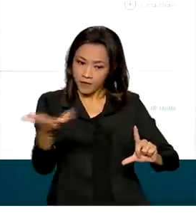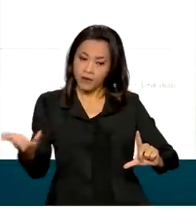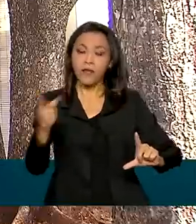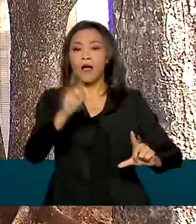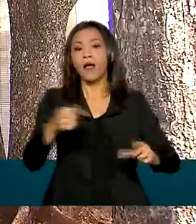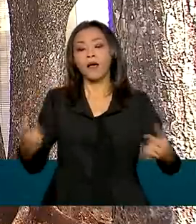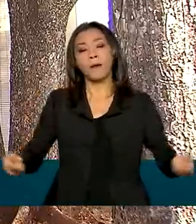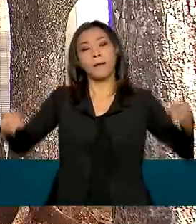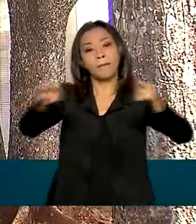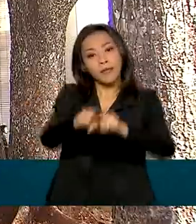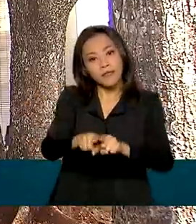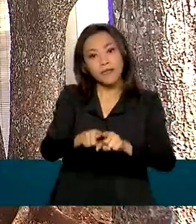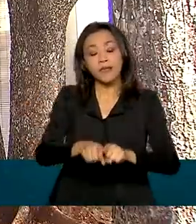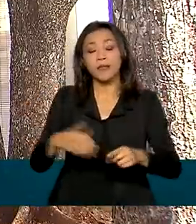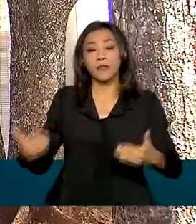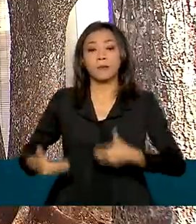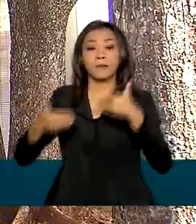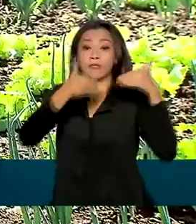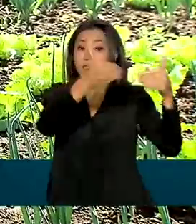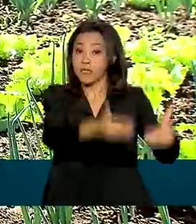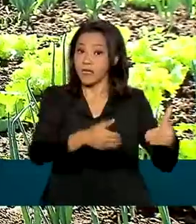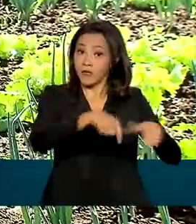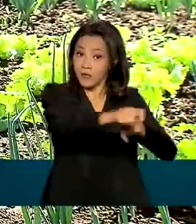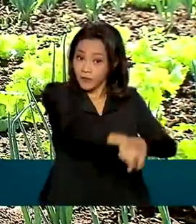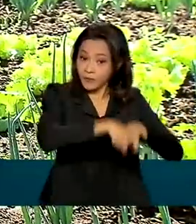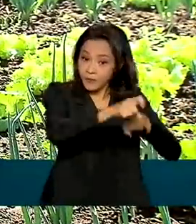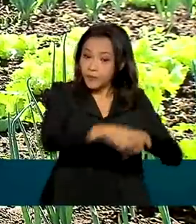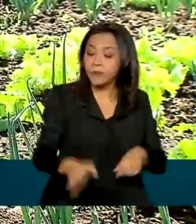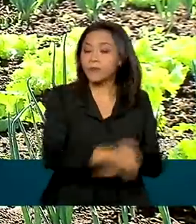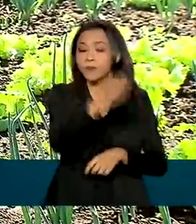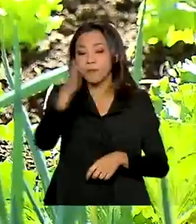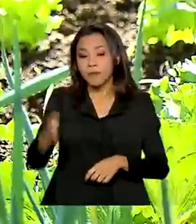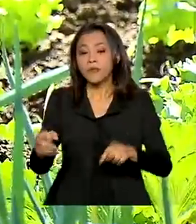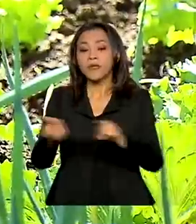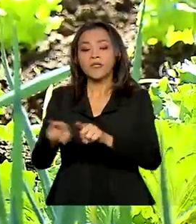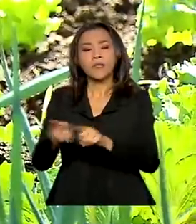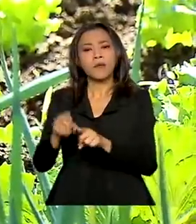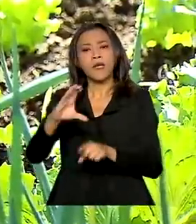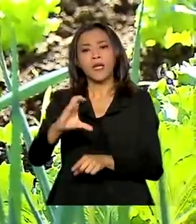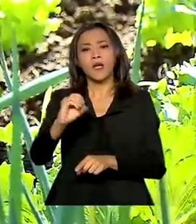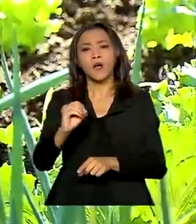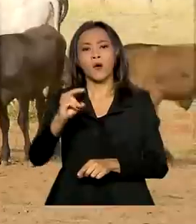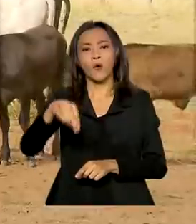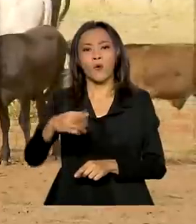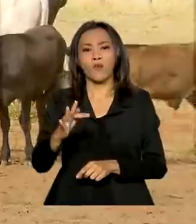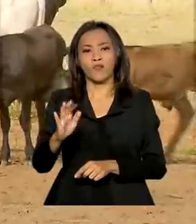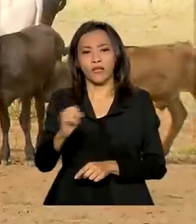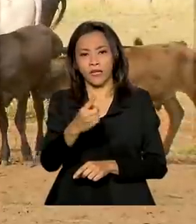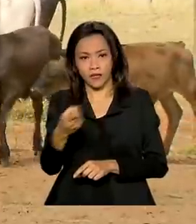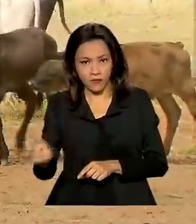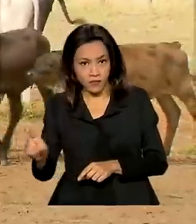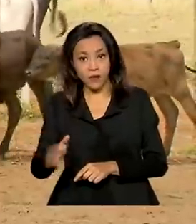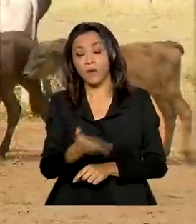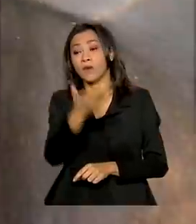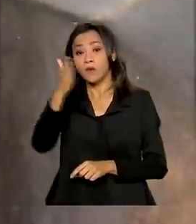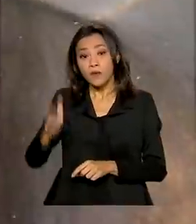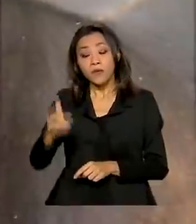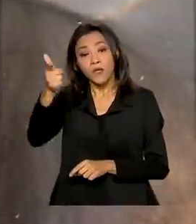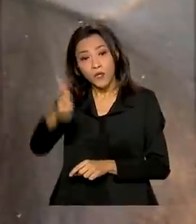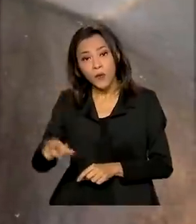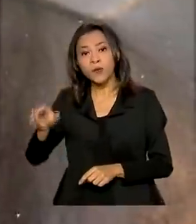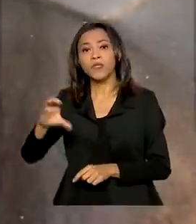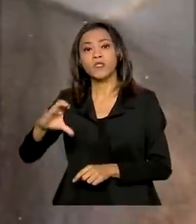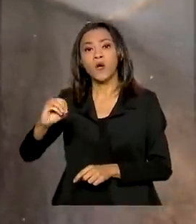uma parceria entre o Ministério da Agricultura e instituições como a Confederação da Agricultura e Pecuária do Brasil e a Organização das